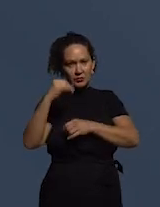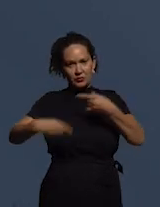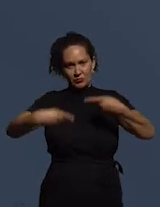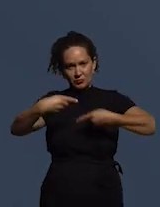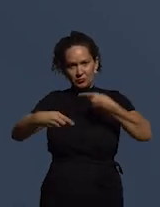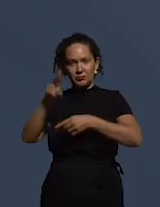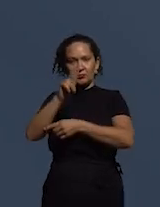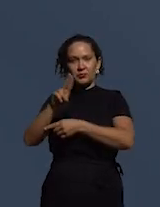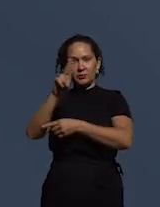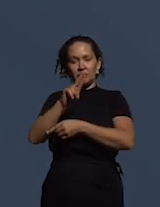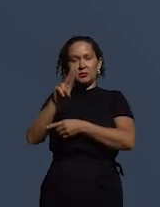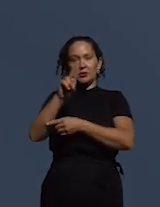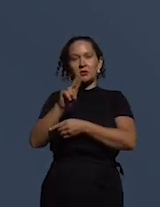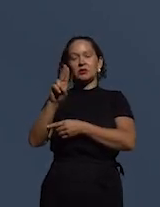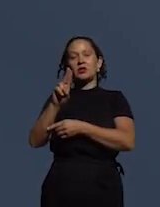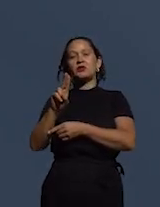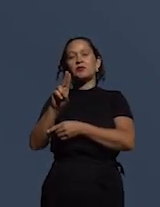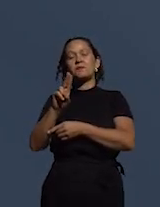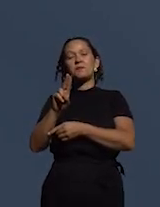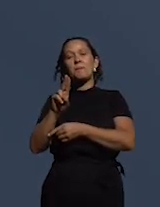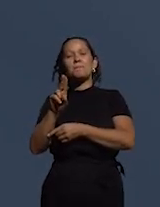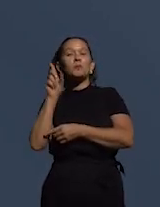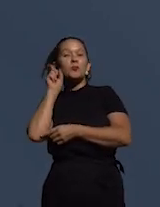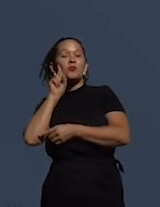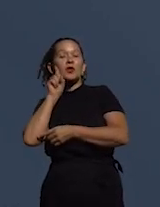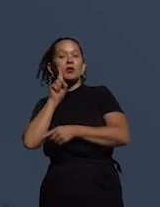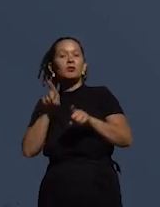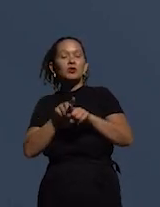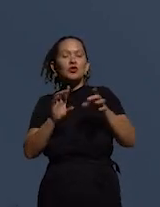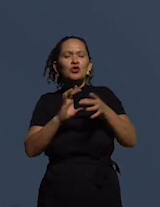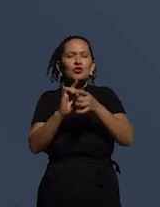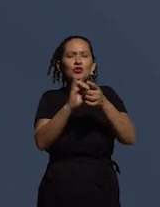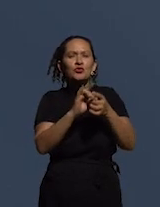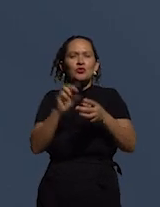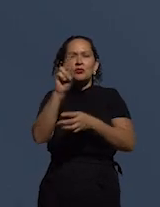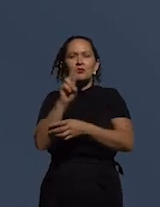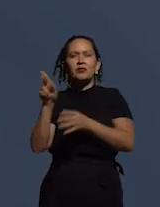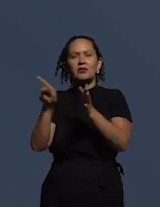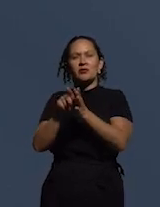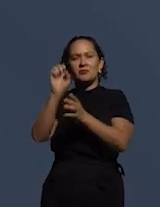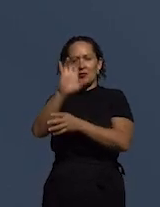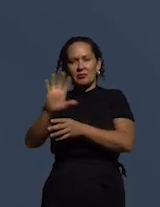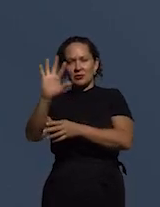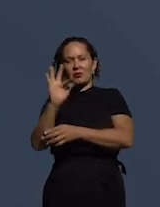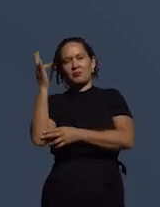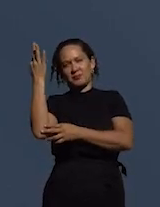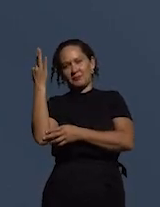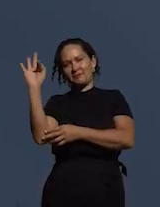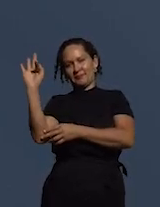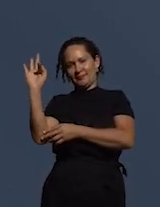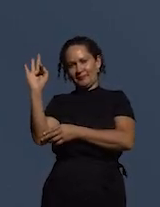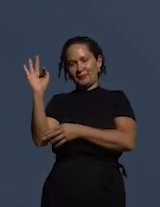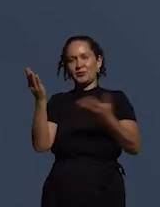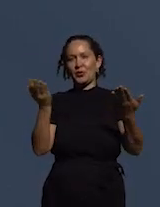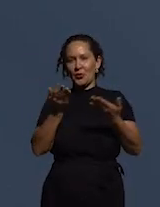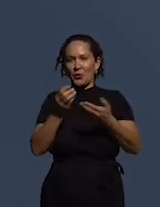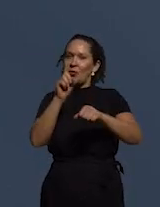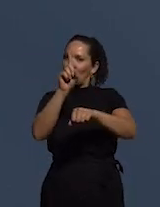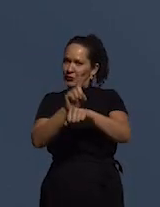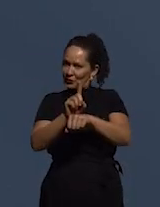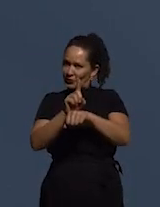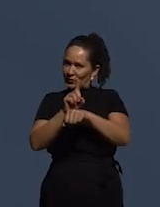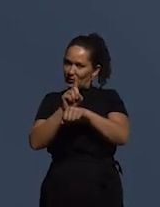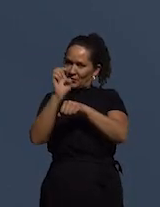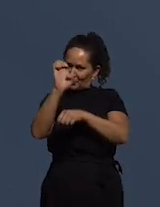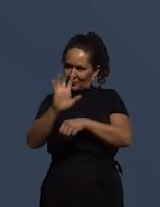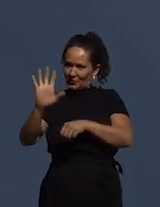Universidade Livre de Berlim em parceria com a Science Pool em Paris atualmente é doutorando da Hurt School em Berlim